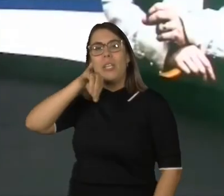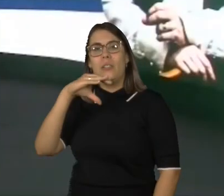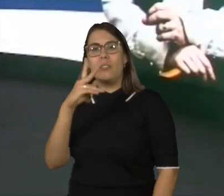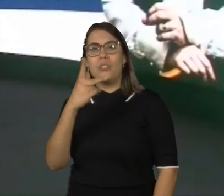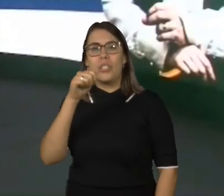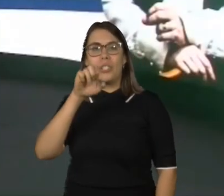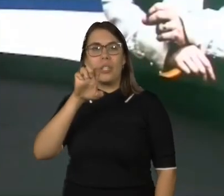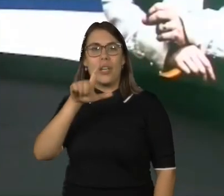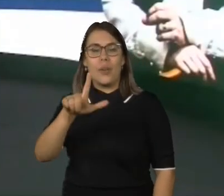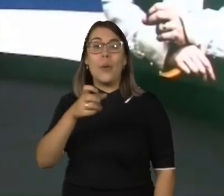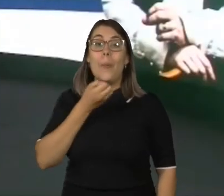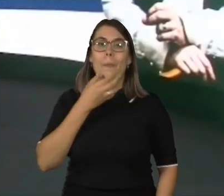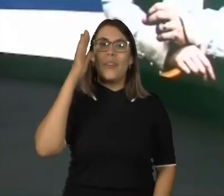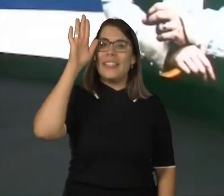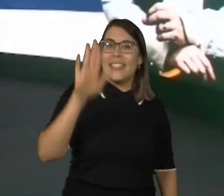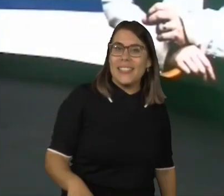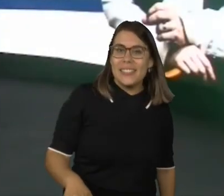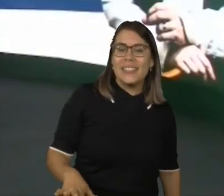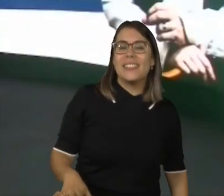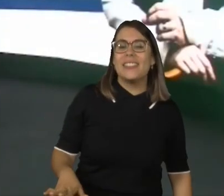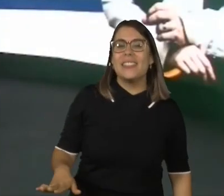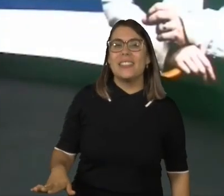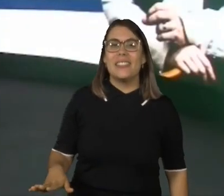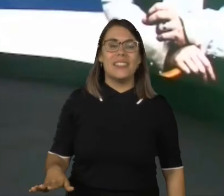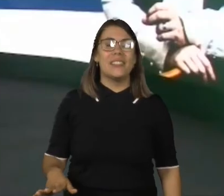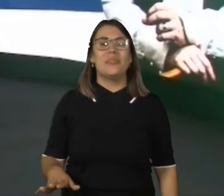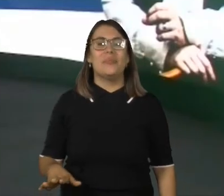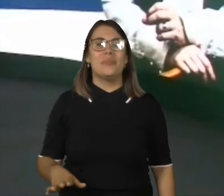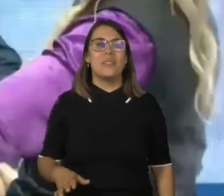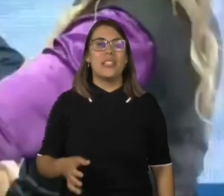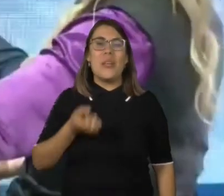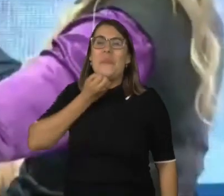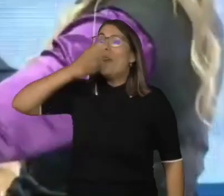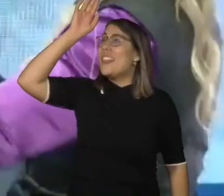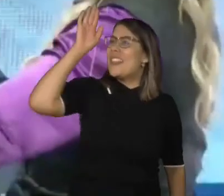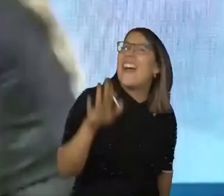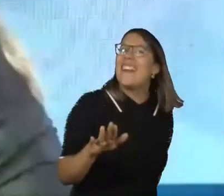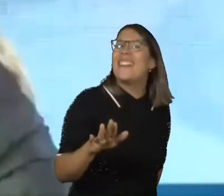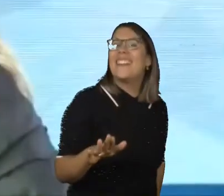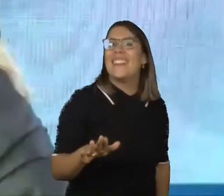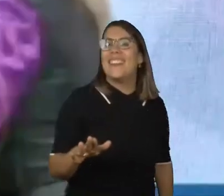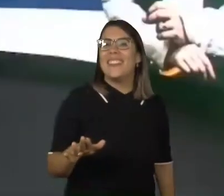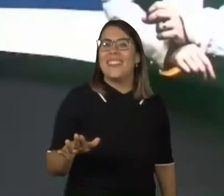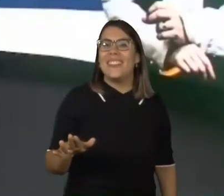do dia. Da tarde. Da tarde. Boa tarde. Boa tarde. A minha intenção da tarde é que as